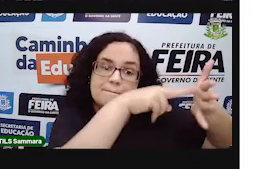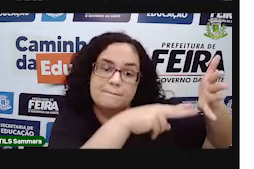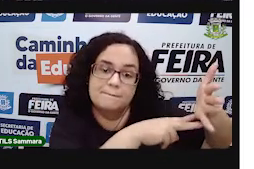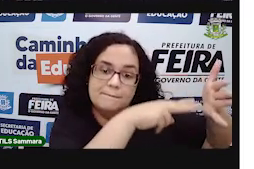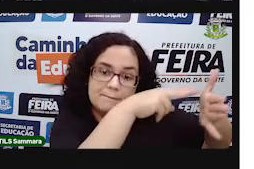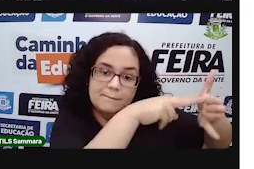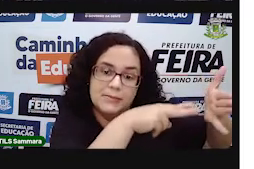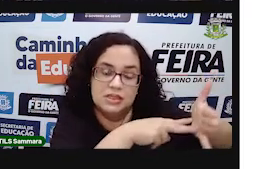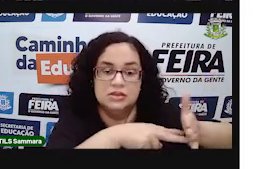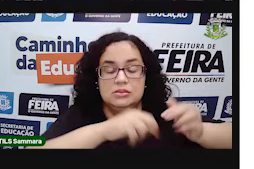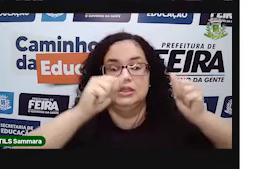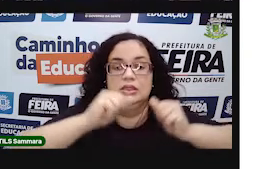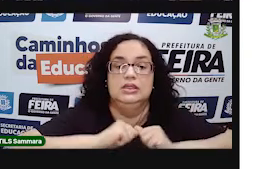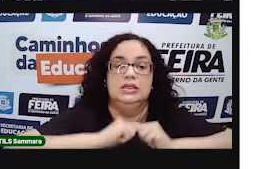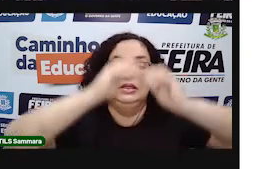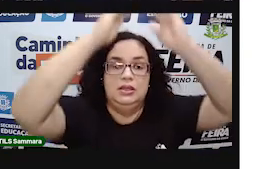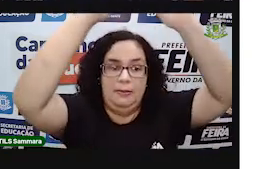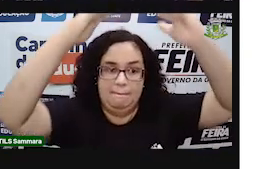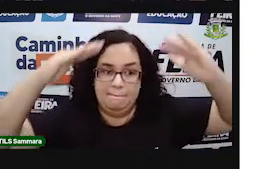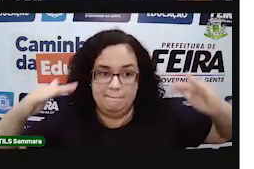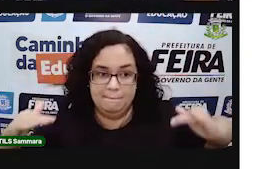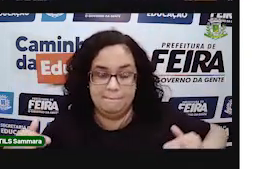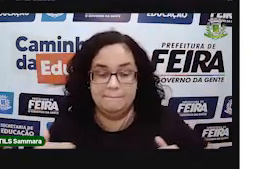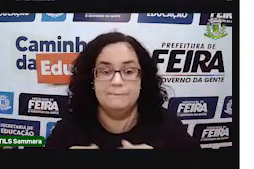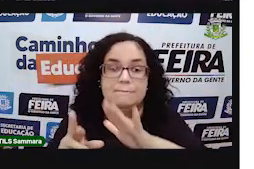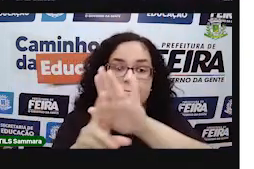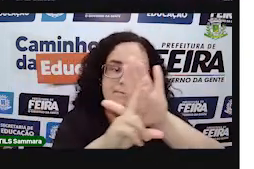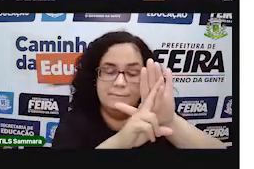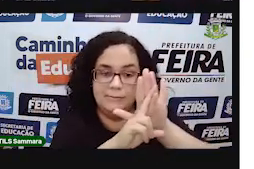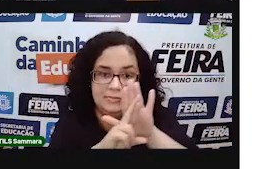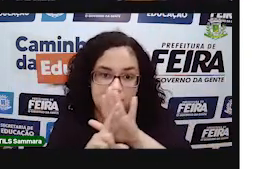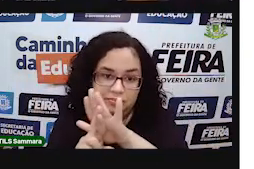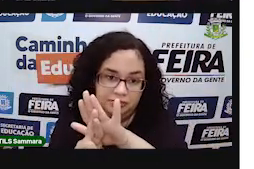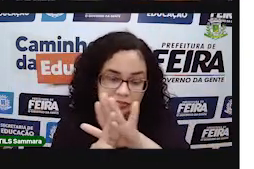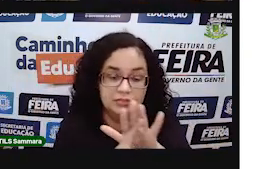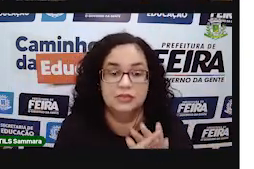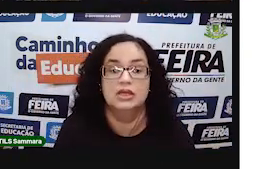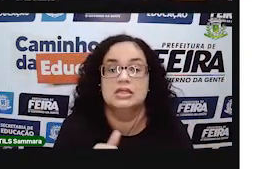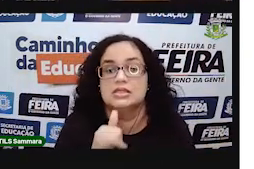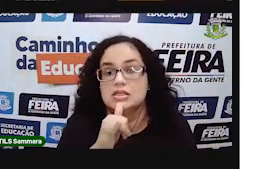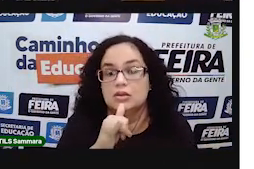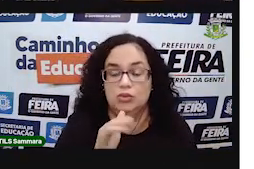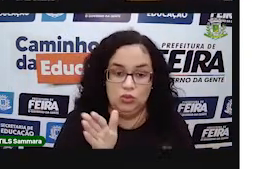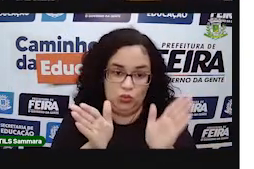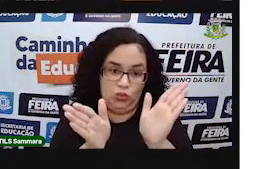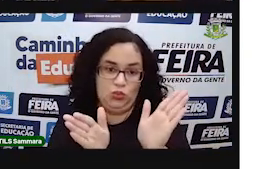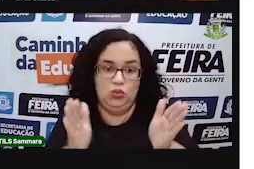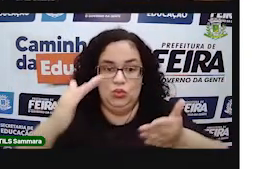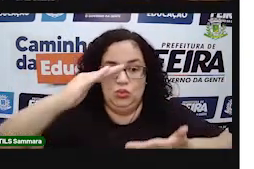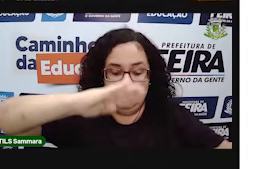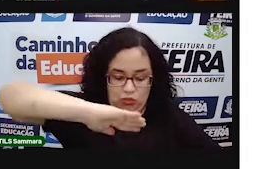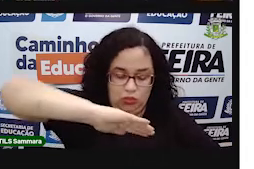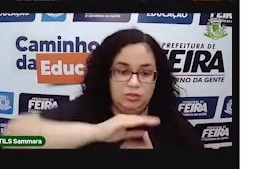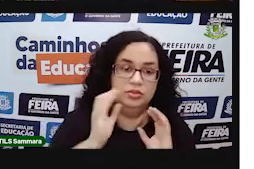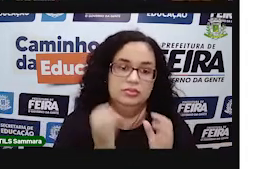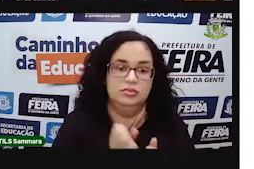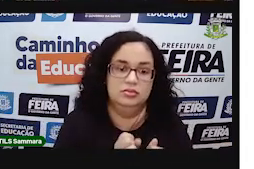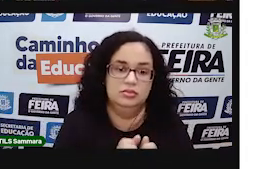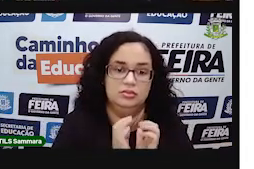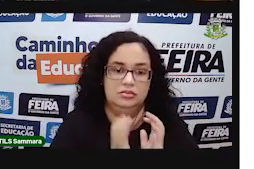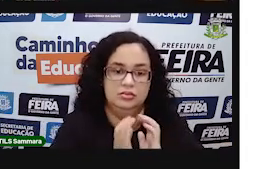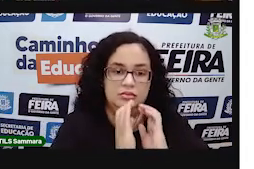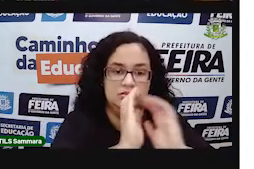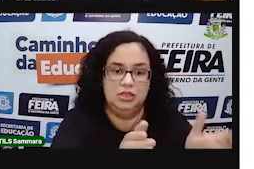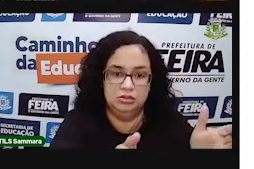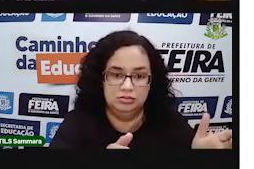e pirâmides. Mas eu posso te apresentar, por exemplo, um cubo. Um dadinho daqueles